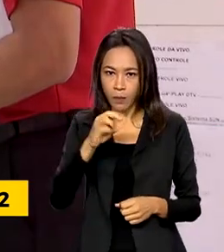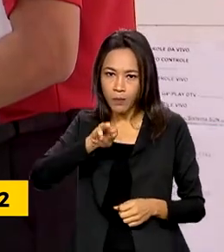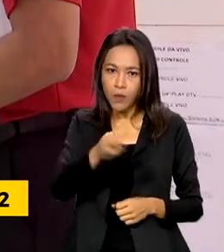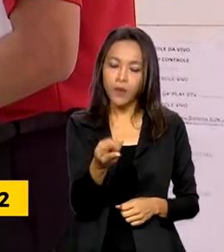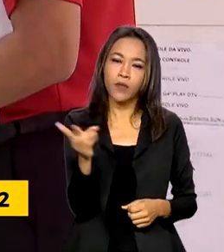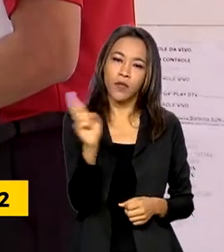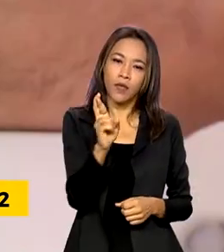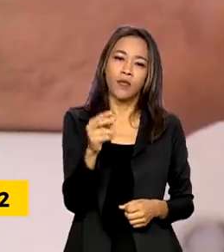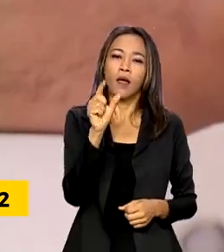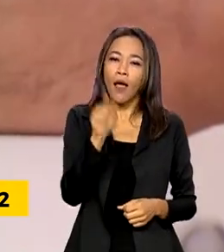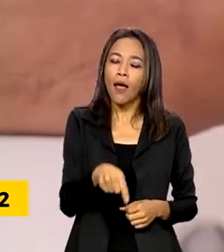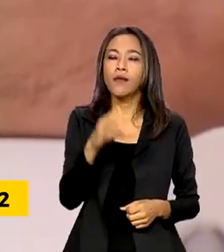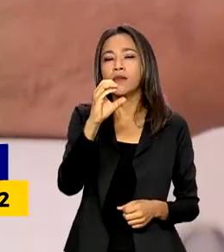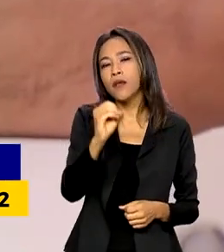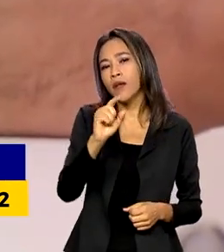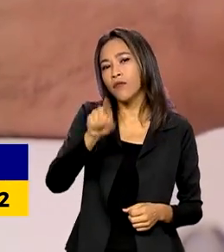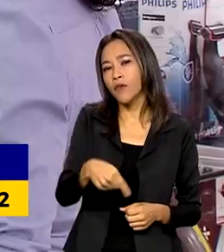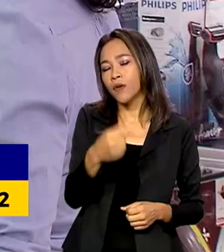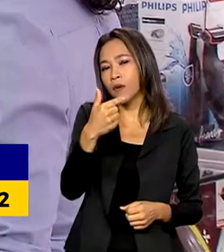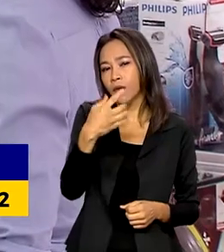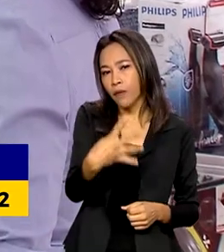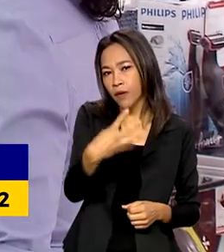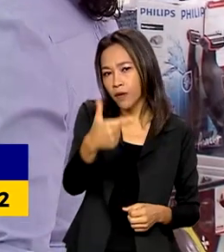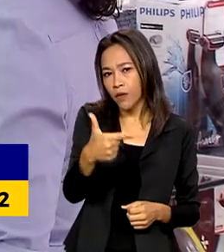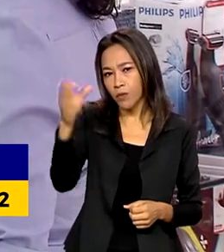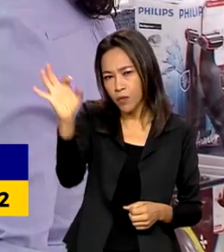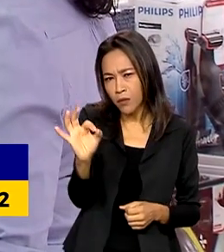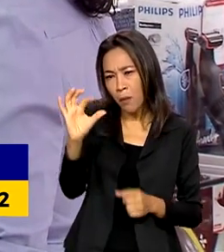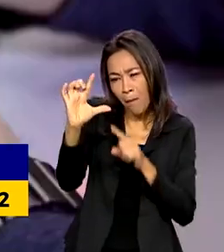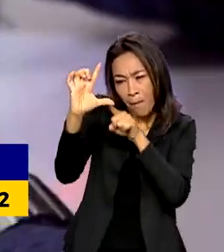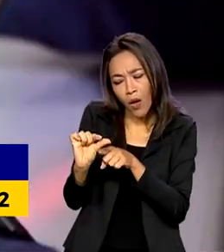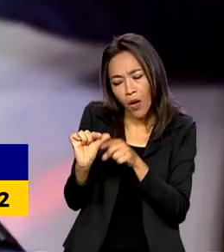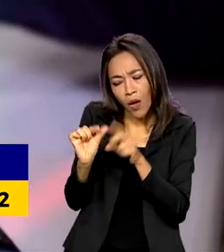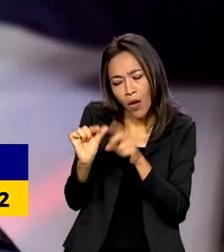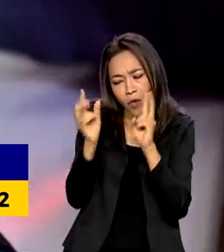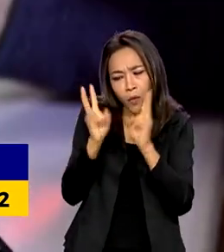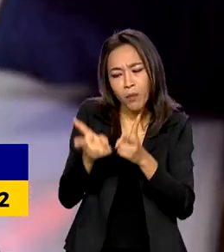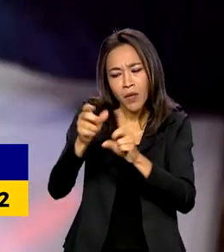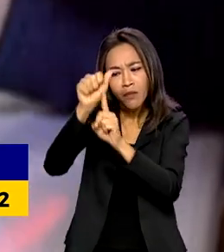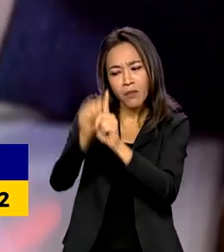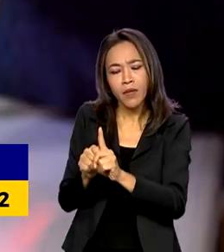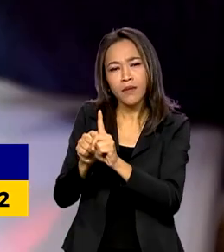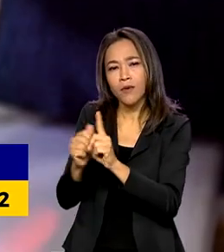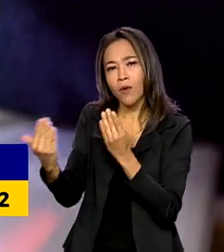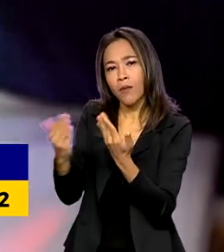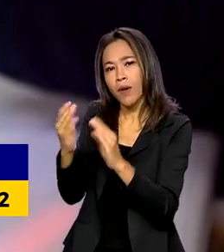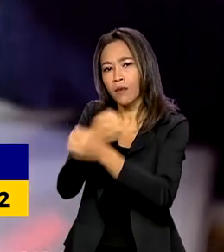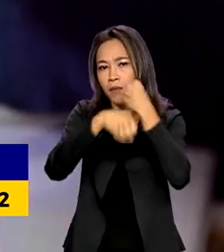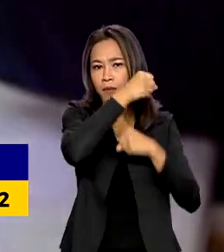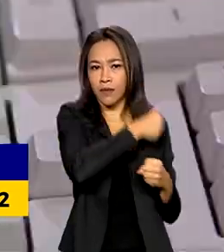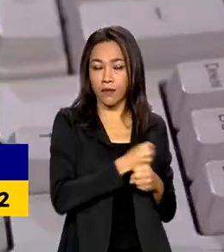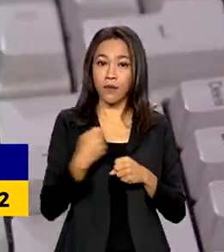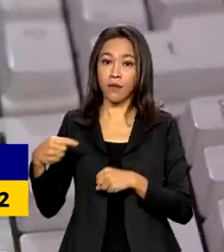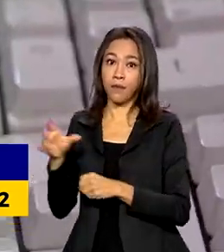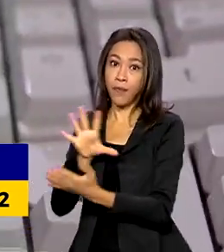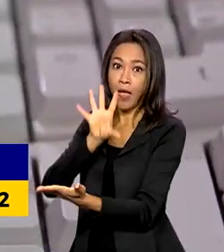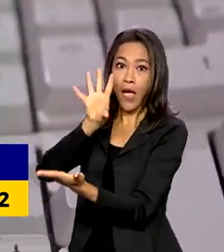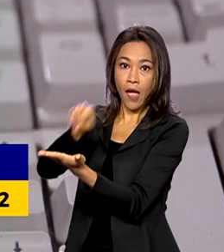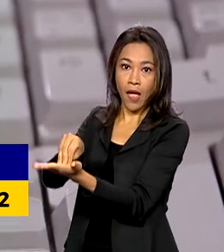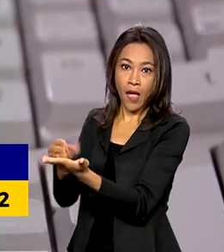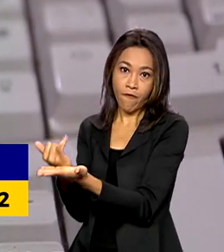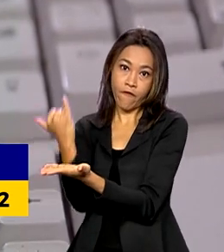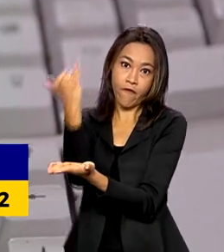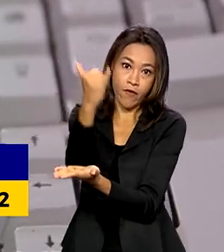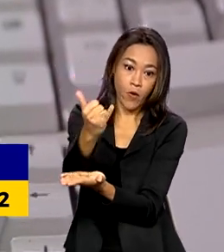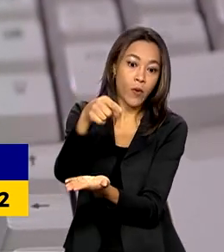resultado é 0,42% menor em relação ao mesmo mês passado. De acordo com a Receita Federal, o resultado